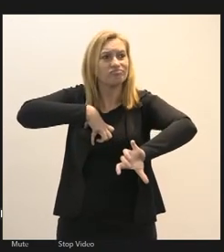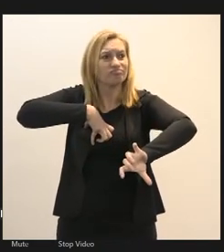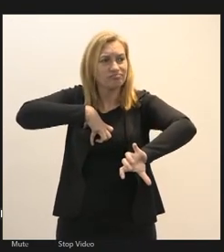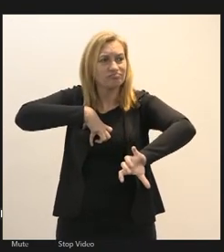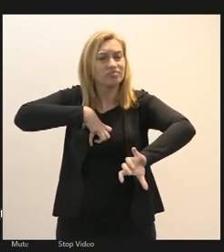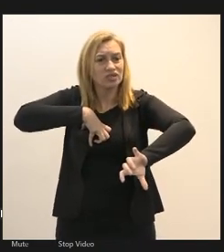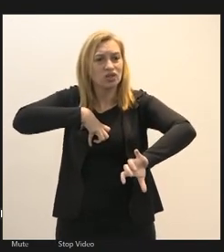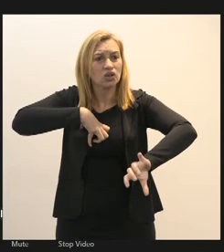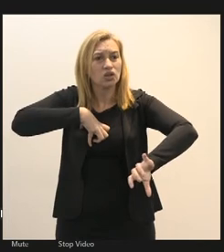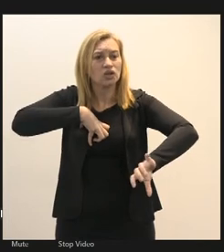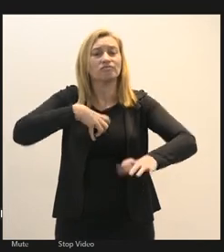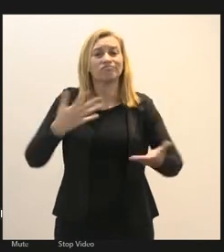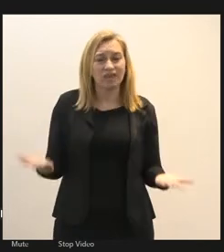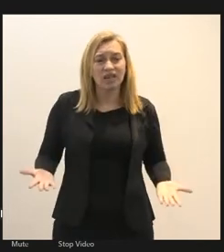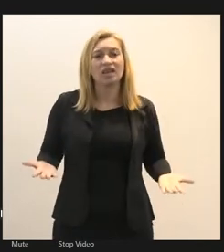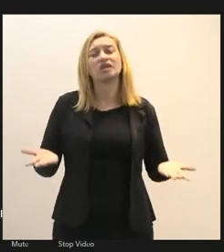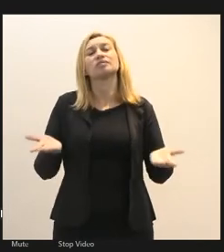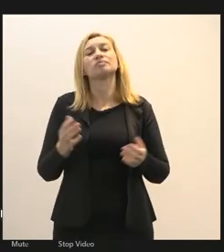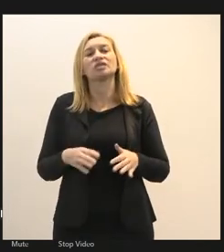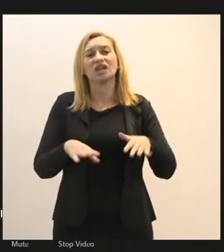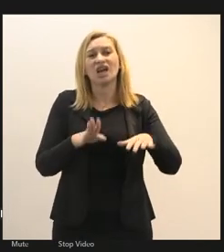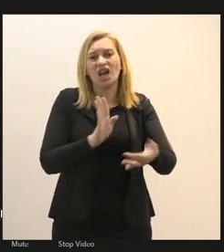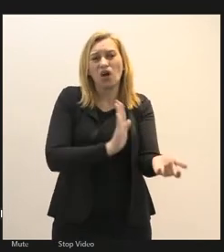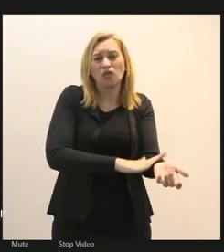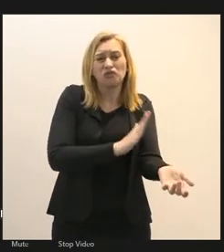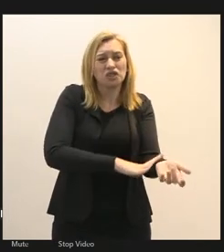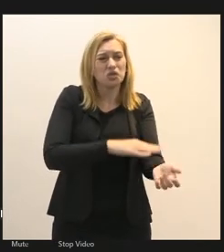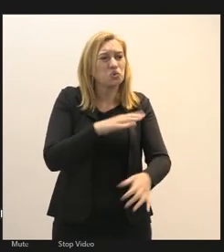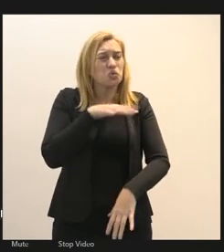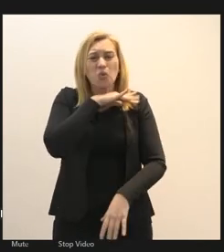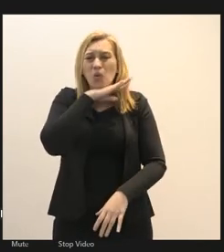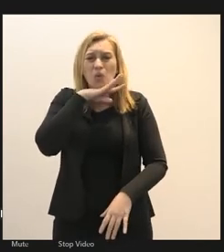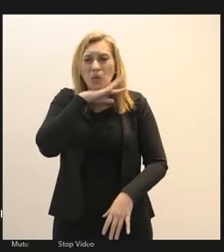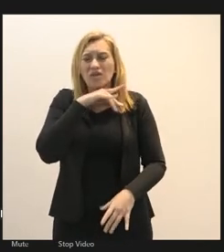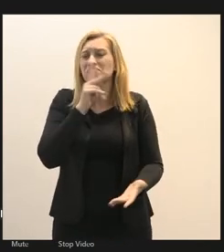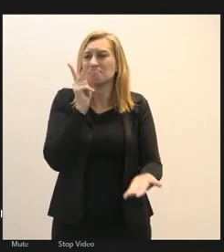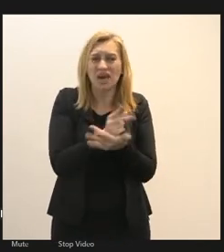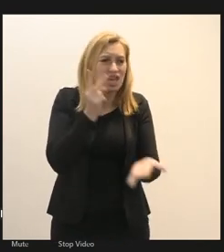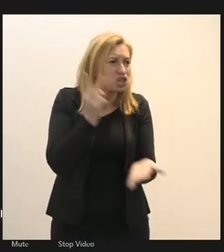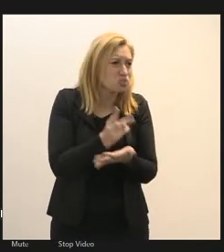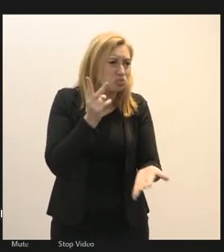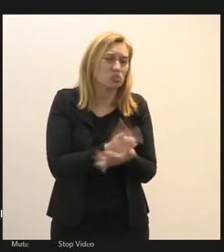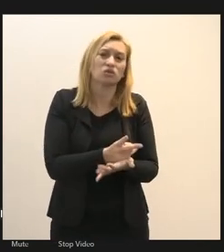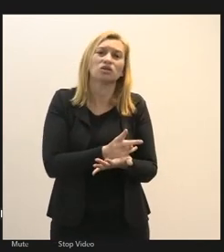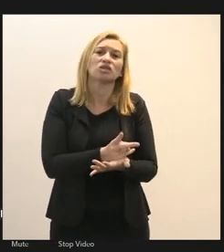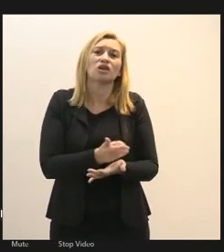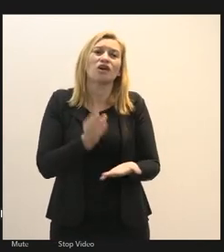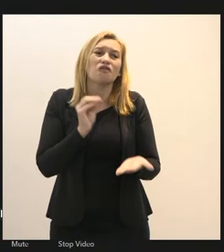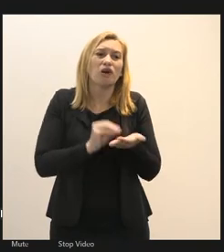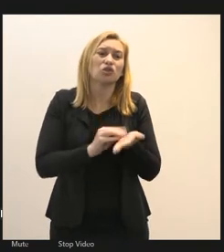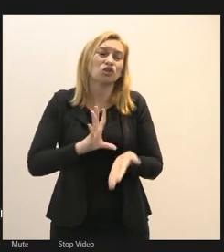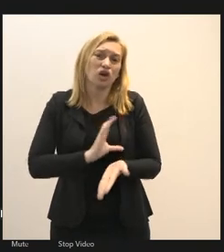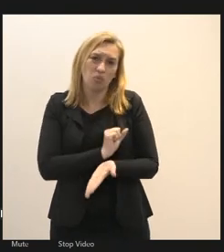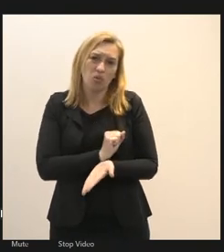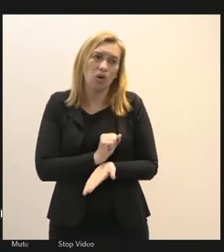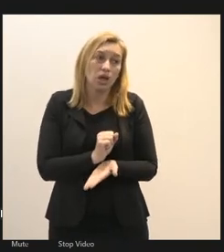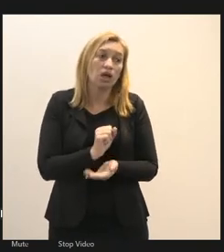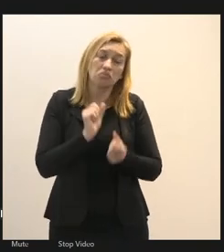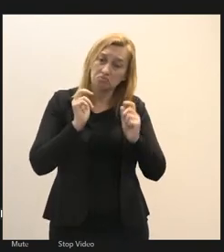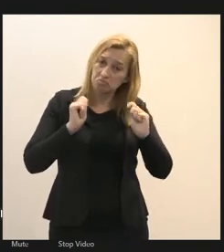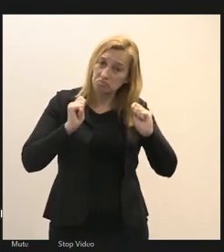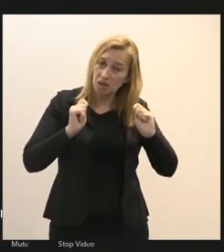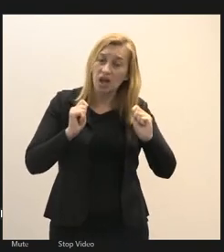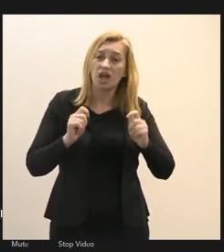ciclo vicioso muito negativo muito negativo mesmo é eu espero realmente